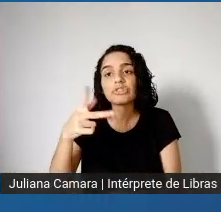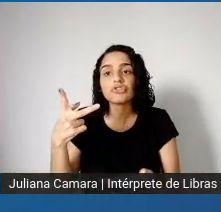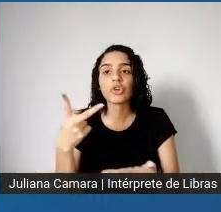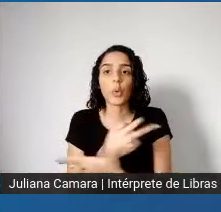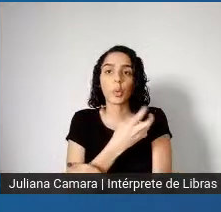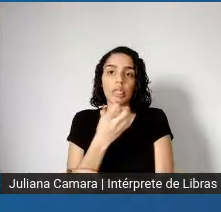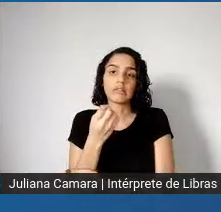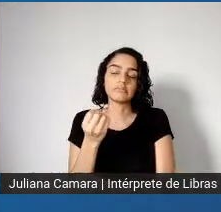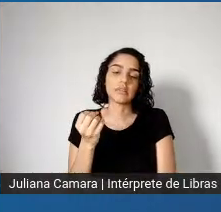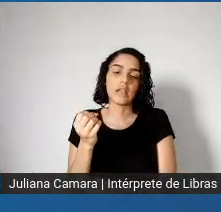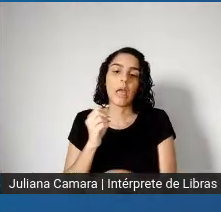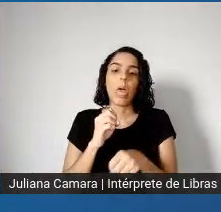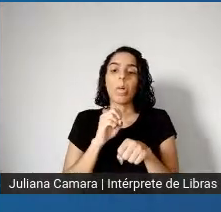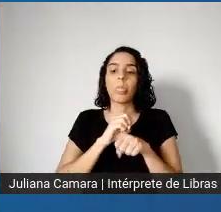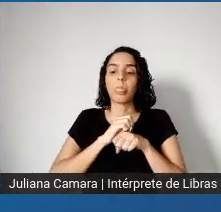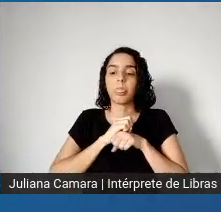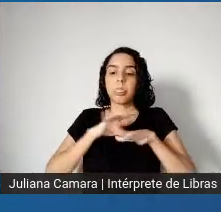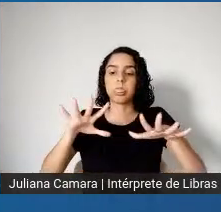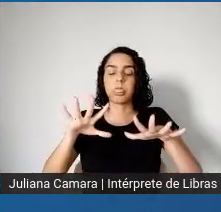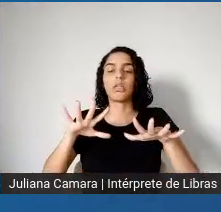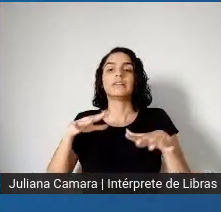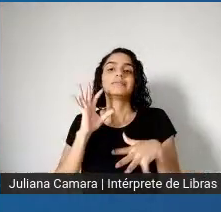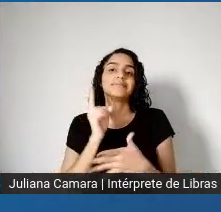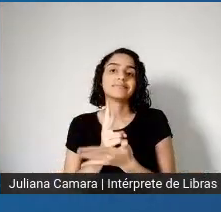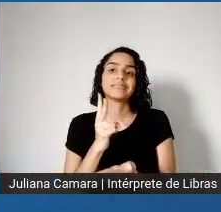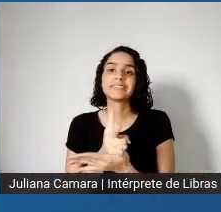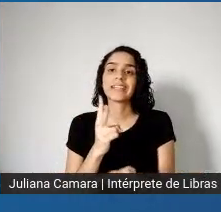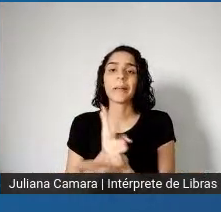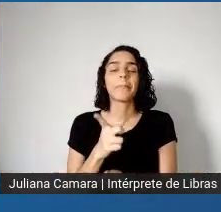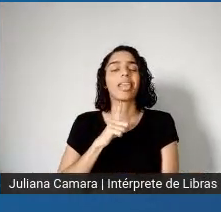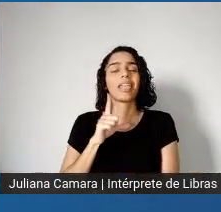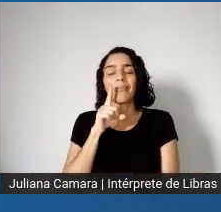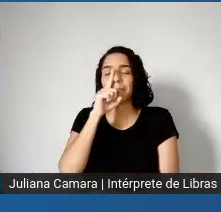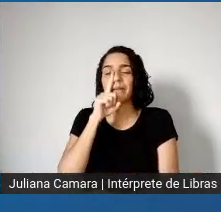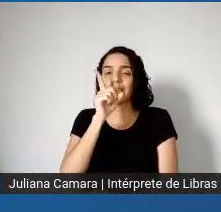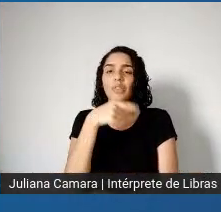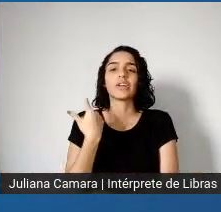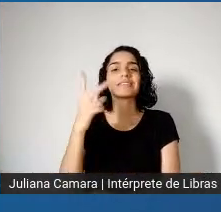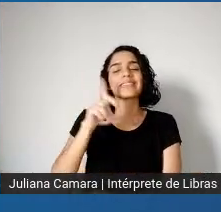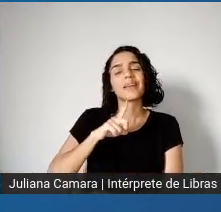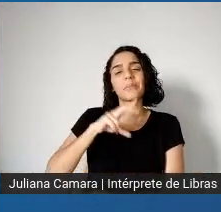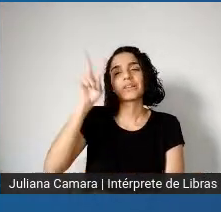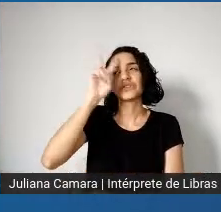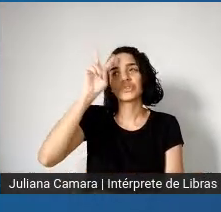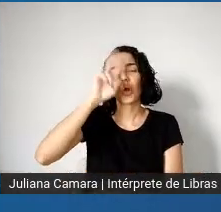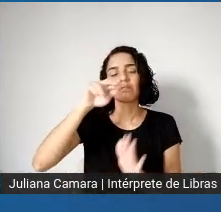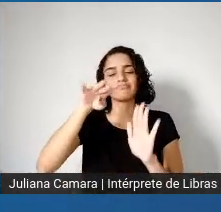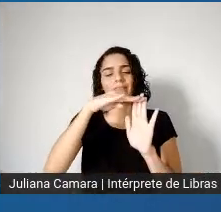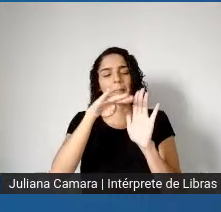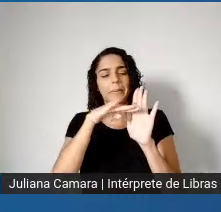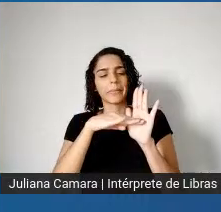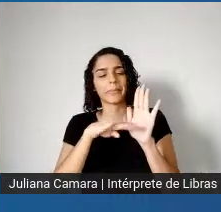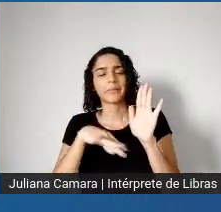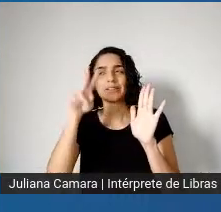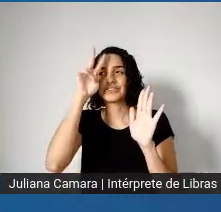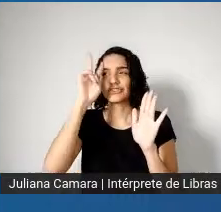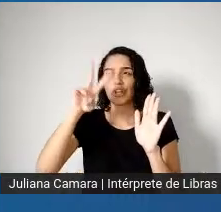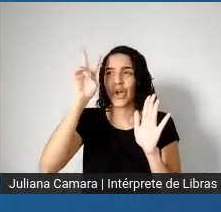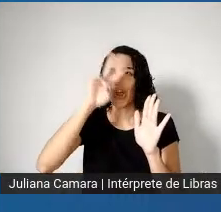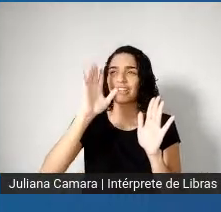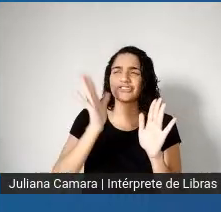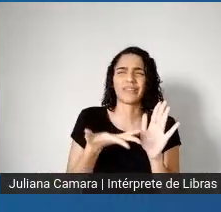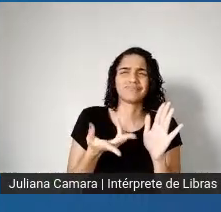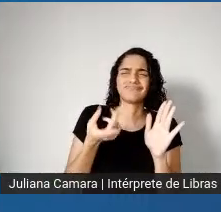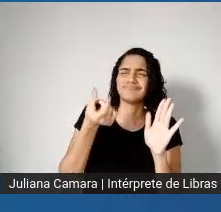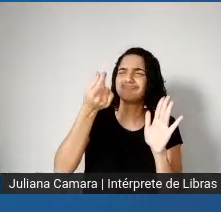assolaram a humanidade, né, periodicamente, nós temos histórias de grandes pandemias desde tempos imemoriais, né, se